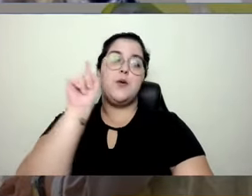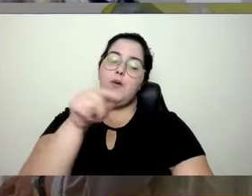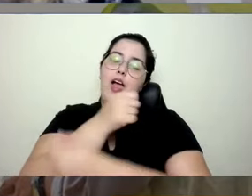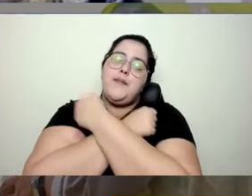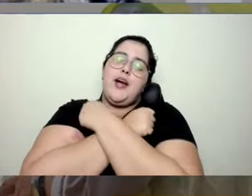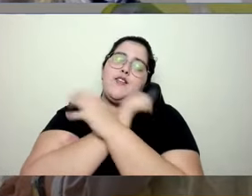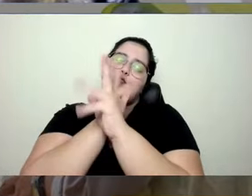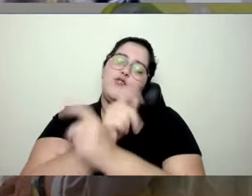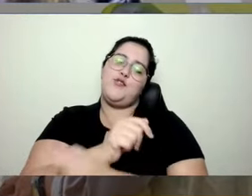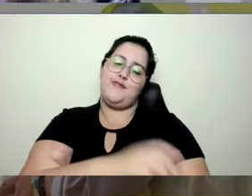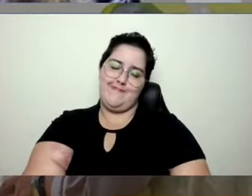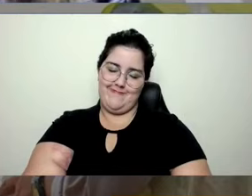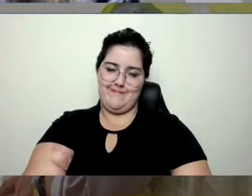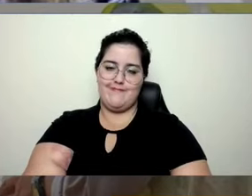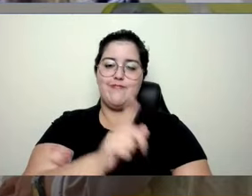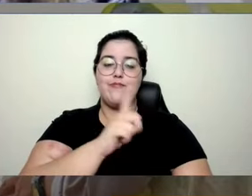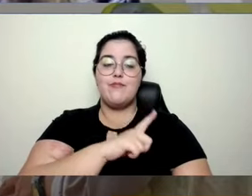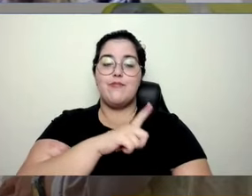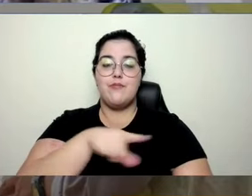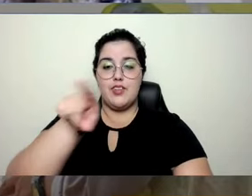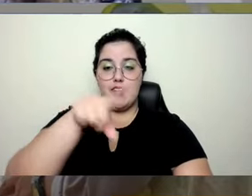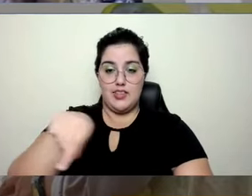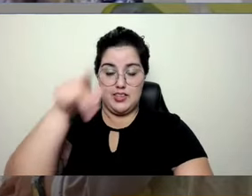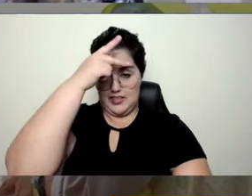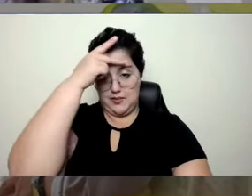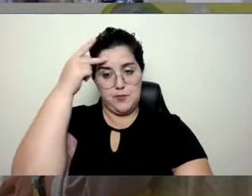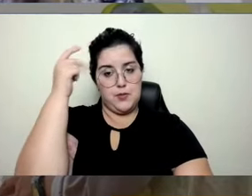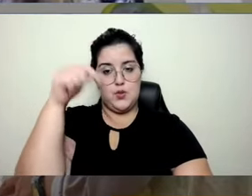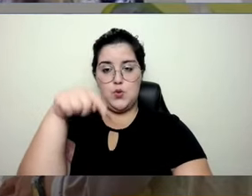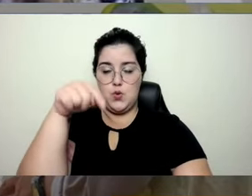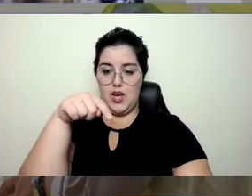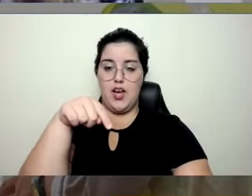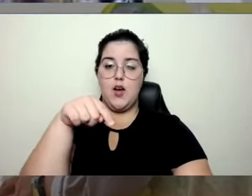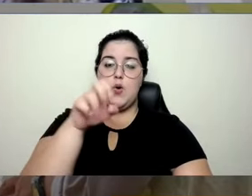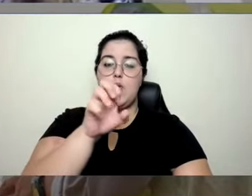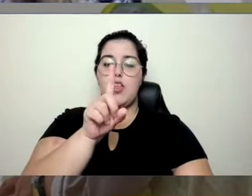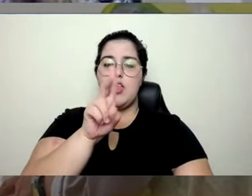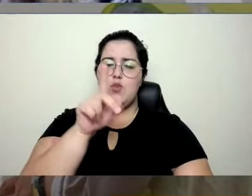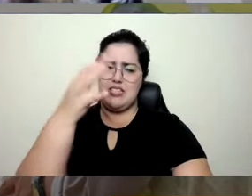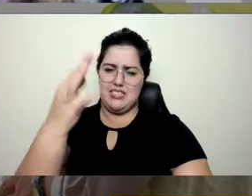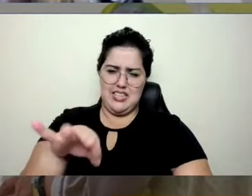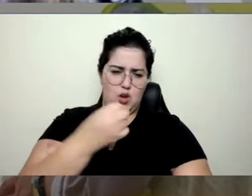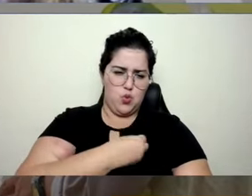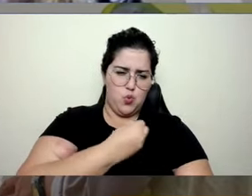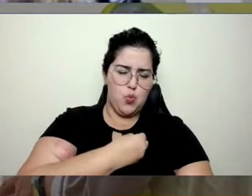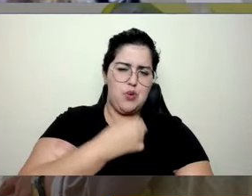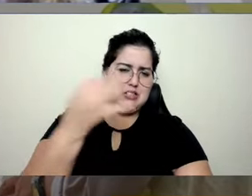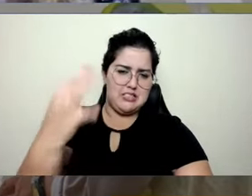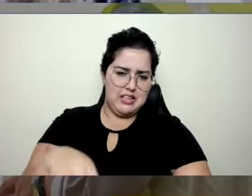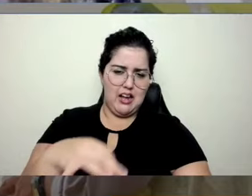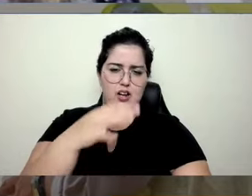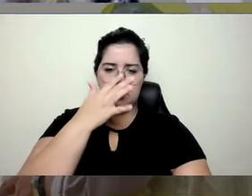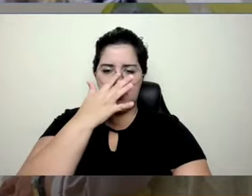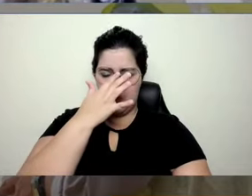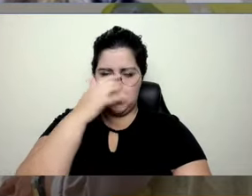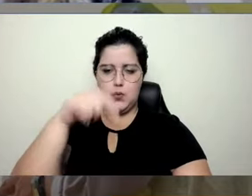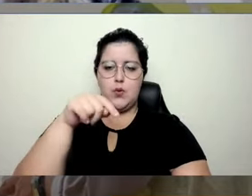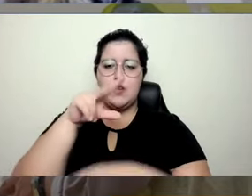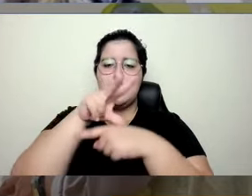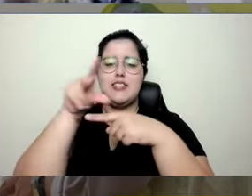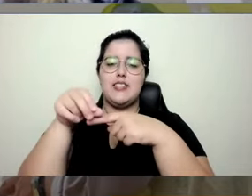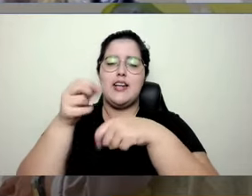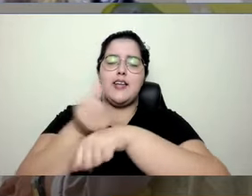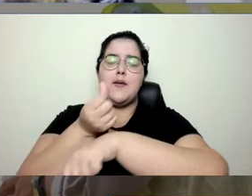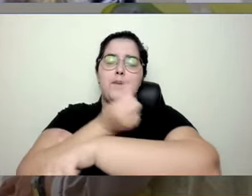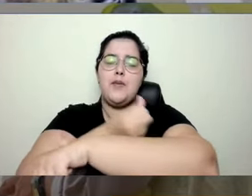olha, tem o pessoal, uma turma enorme aqui, Edu, esse número está certo, o pessoal do Senac Pen, a